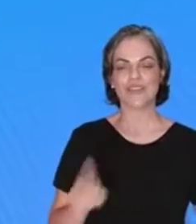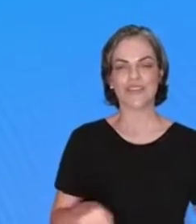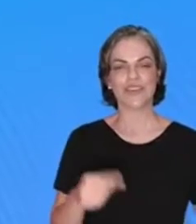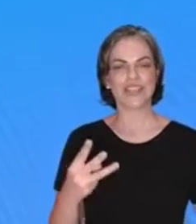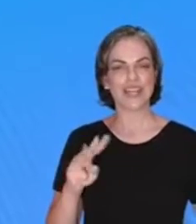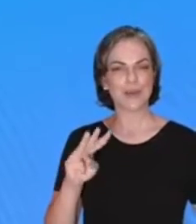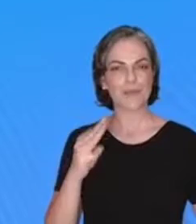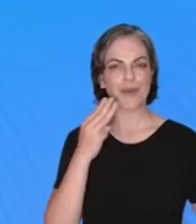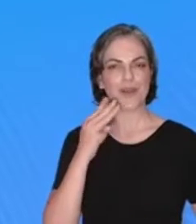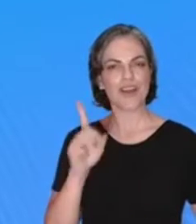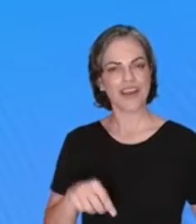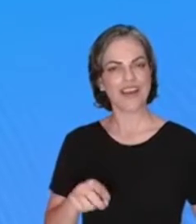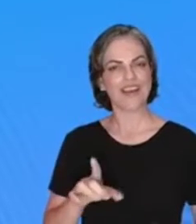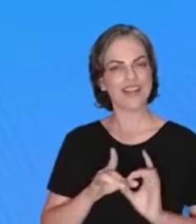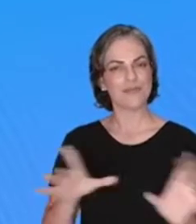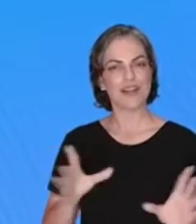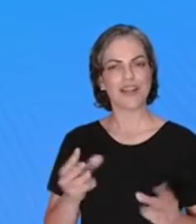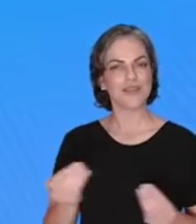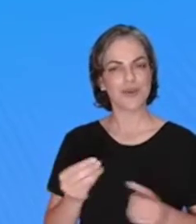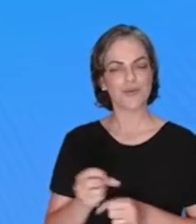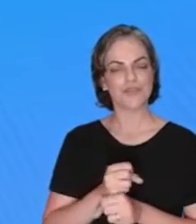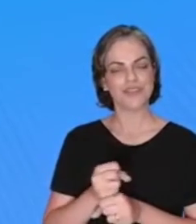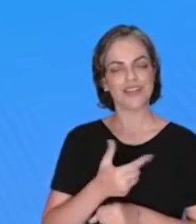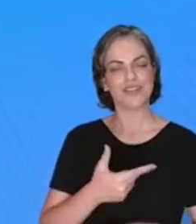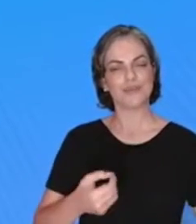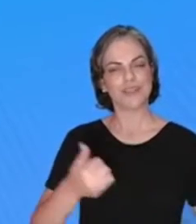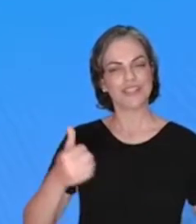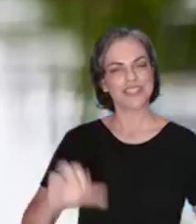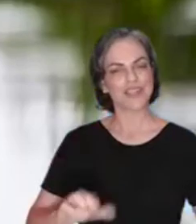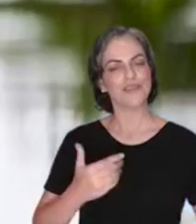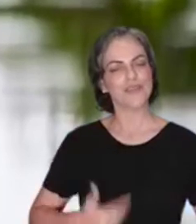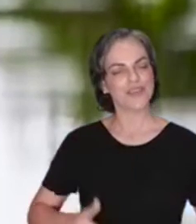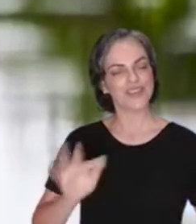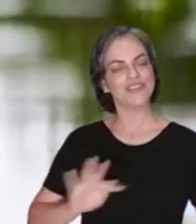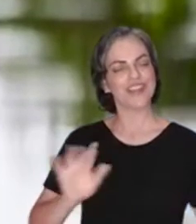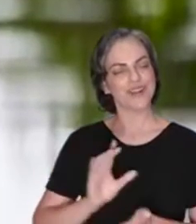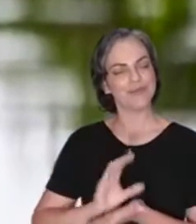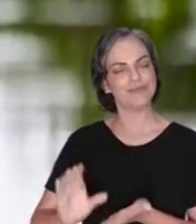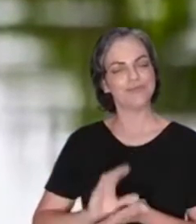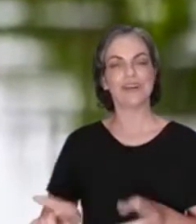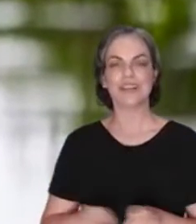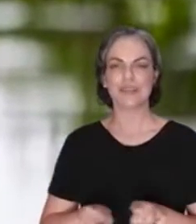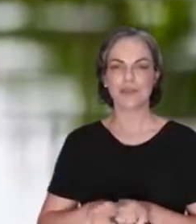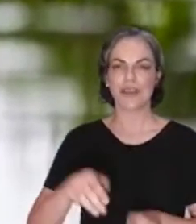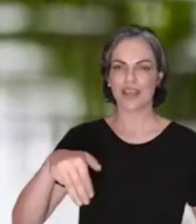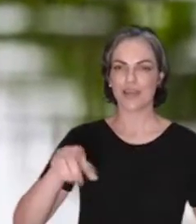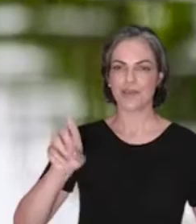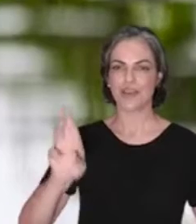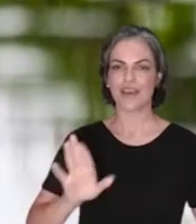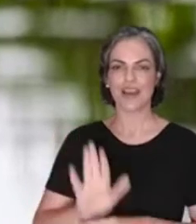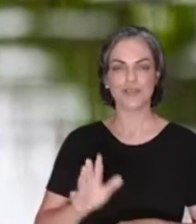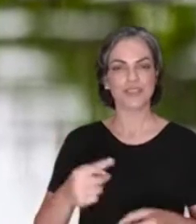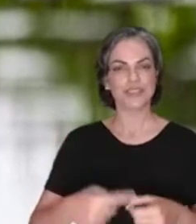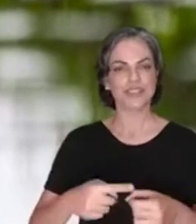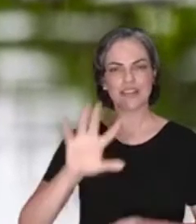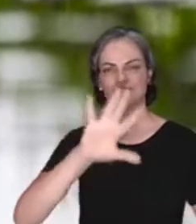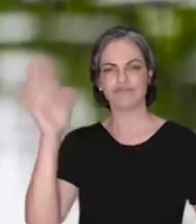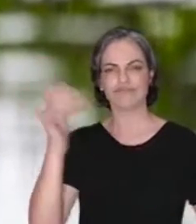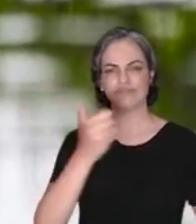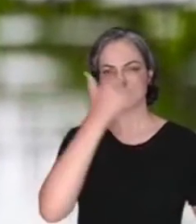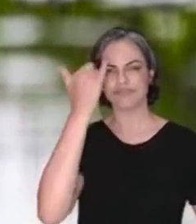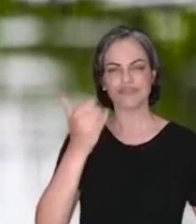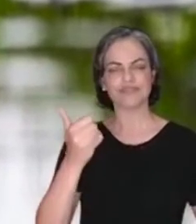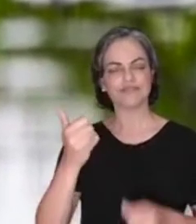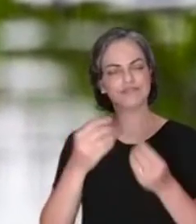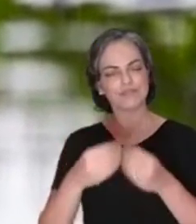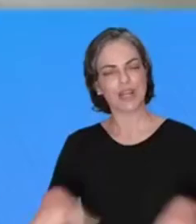,3 milhões foram liberados a partir de 2019. O MDR também investiu na recuperação de cidades atingidas por